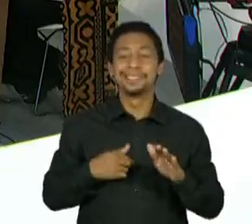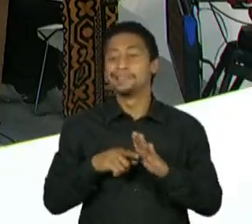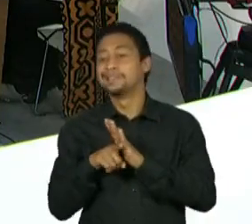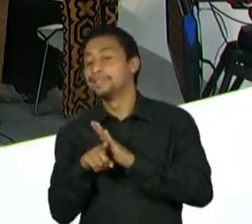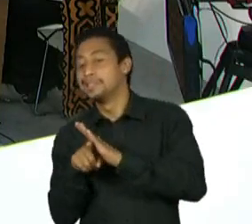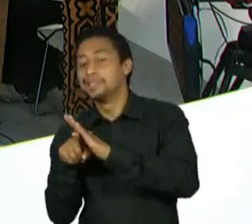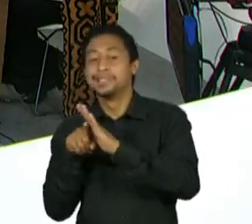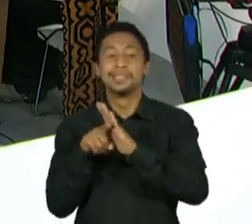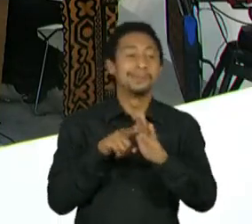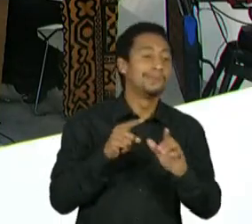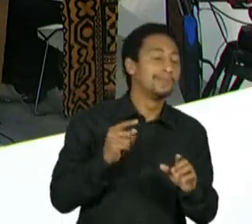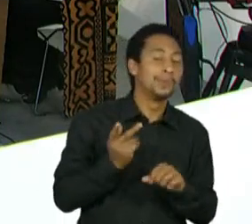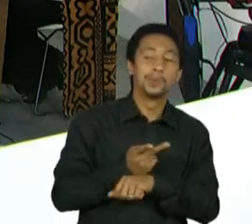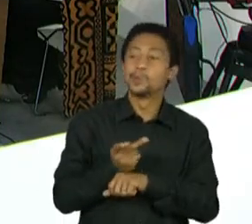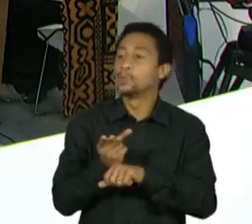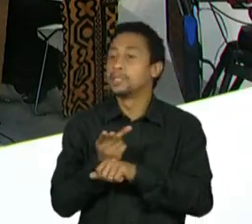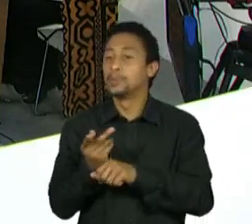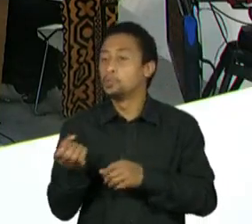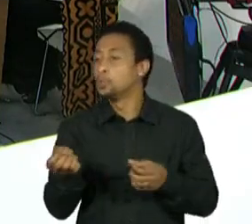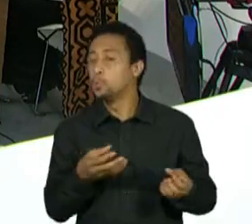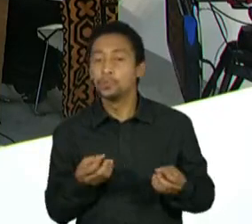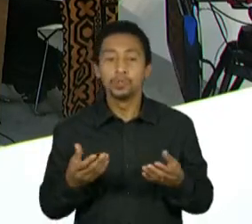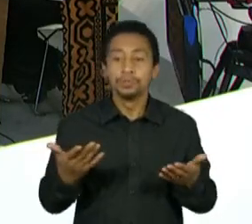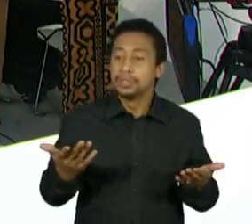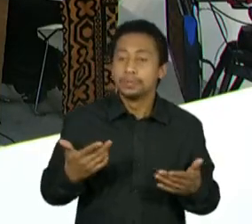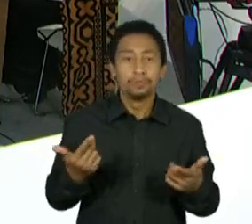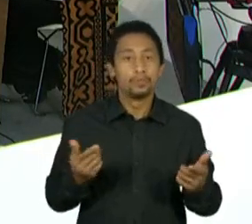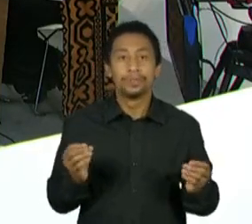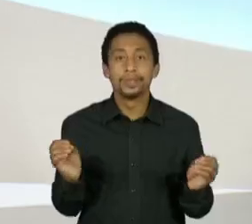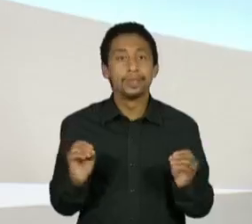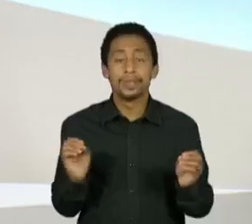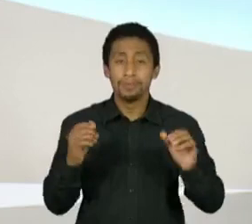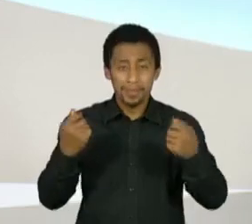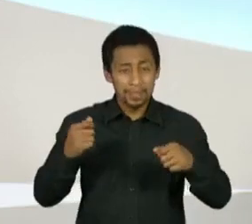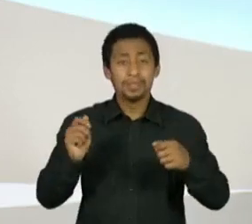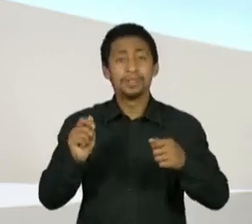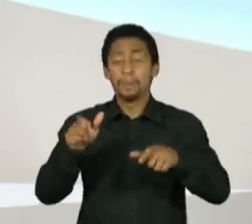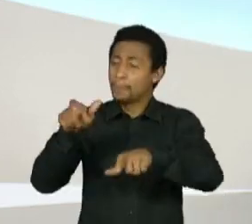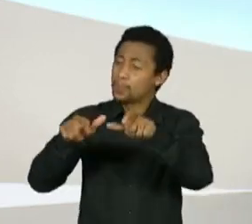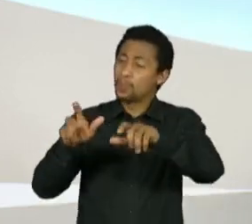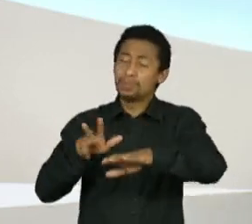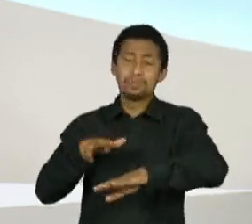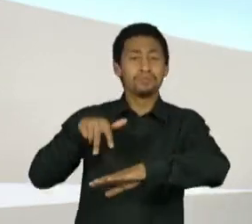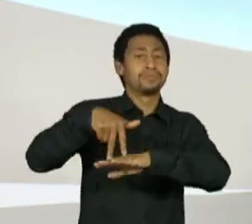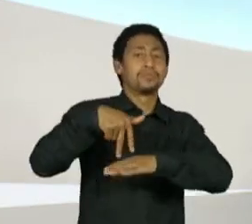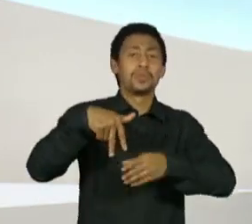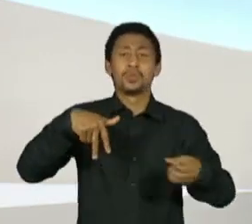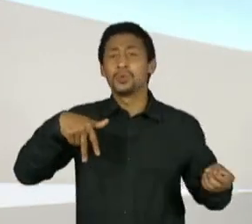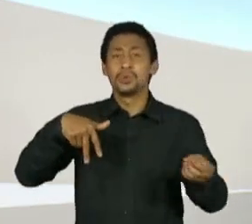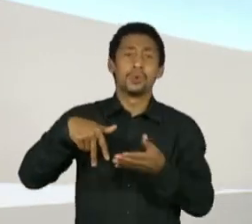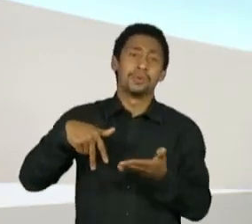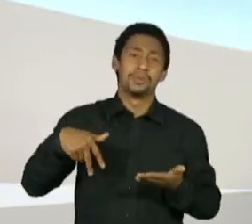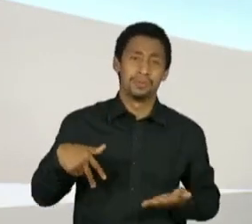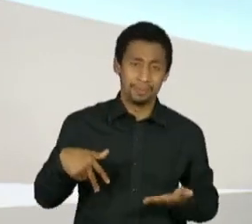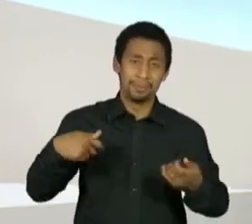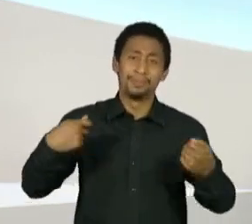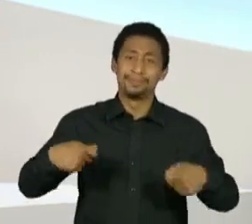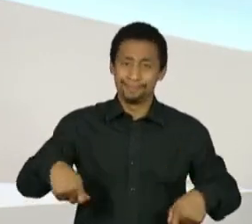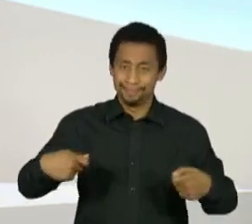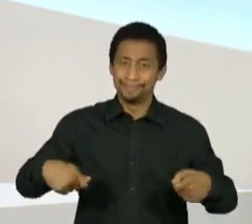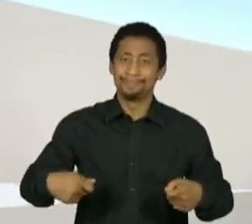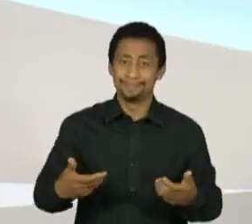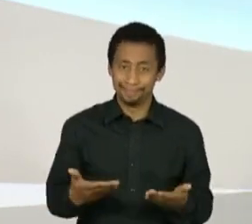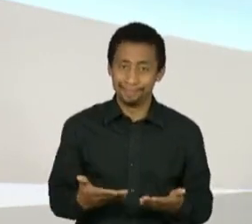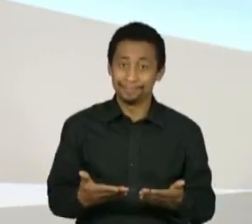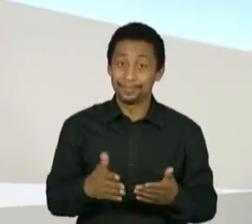inovação, e a gente só vai ter isso quando a gente tiver novas vozes falando, novas vozes ocupando esses espaços. E eu